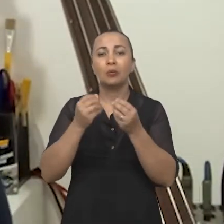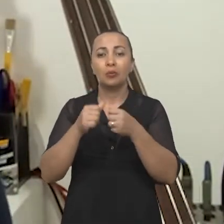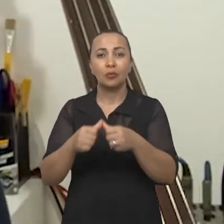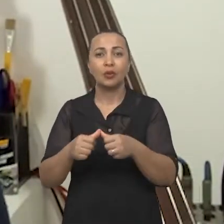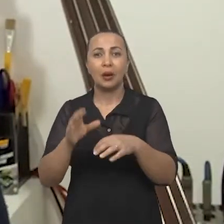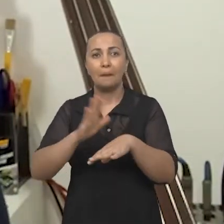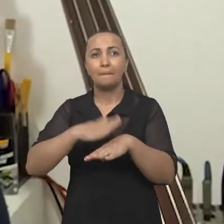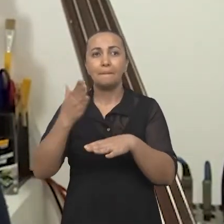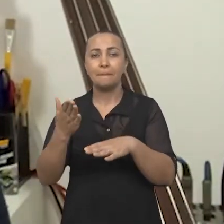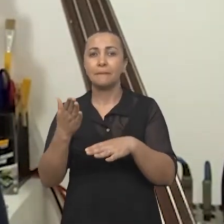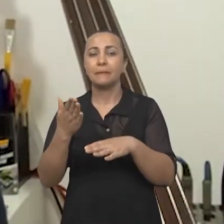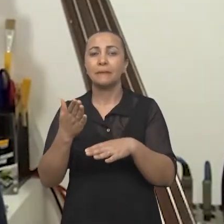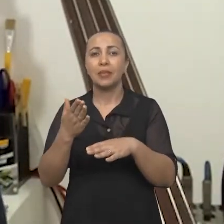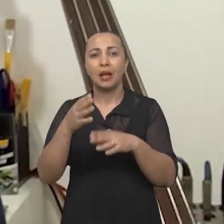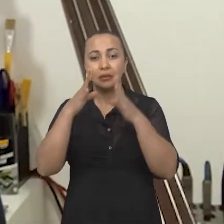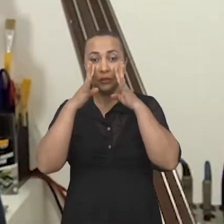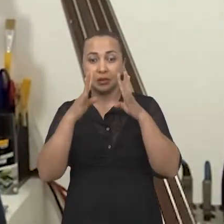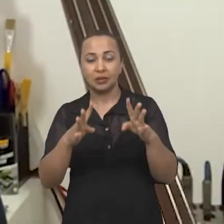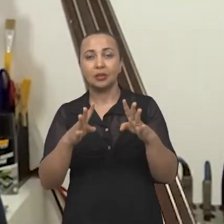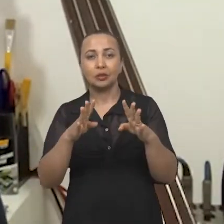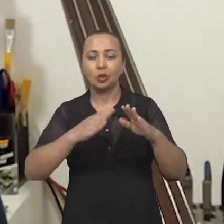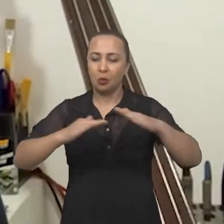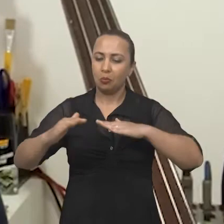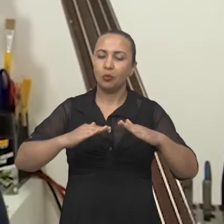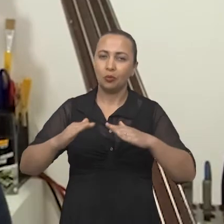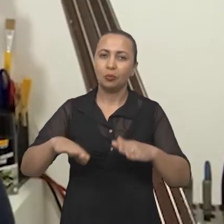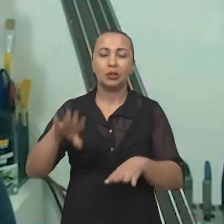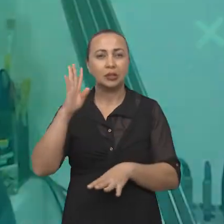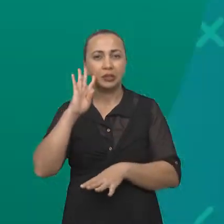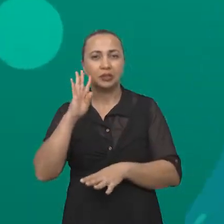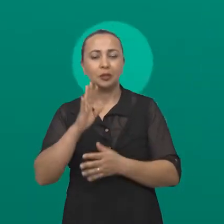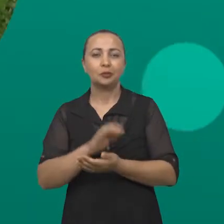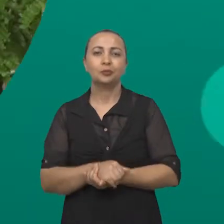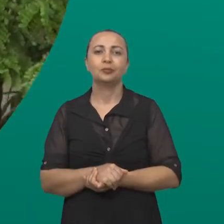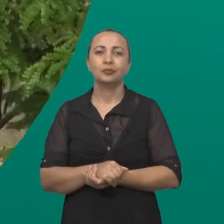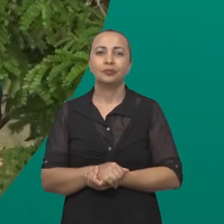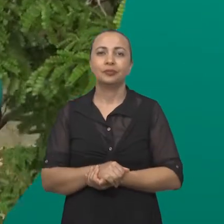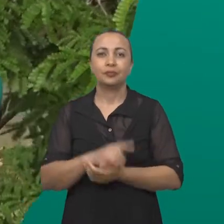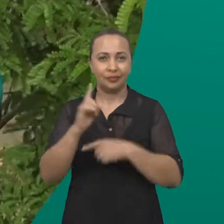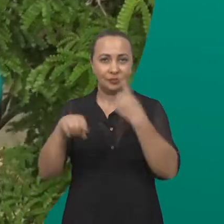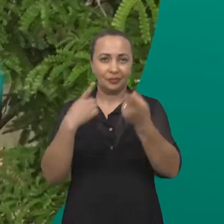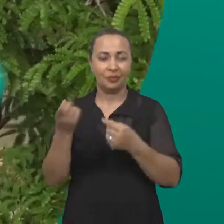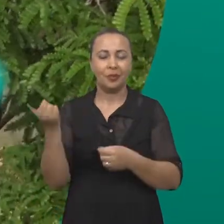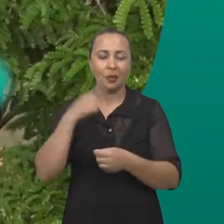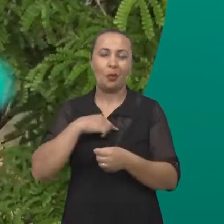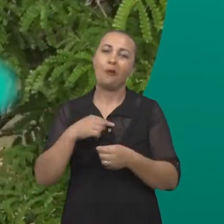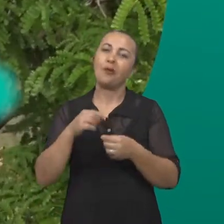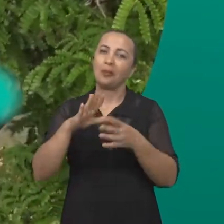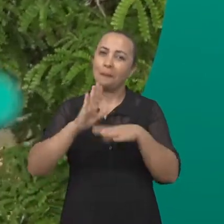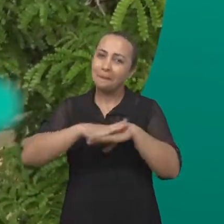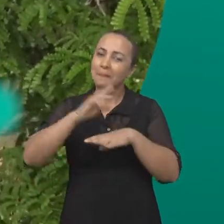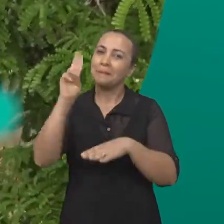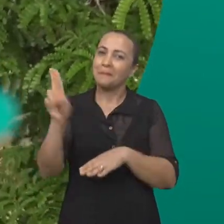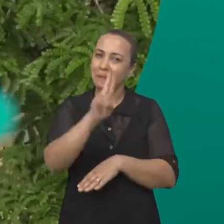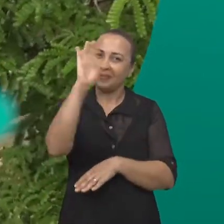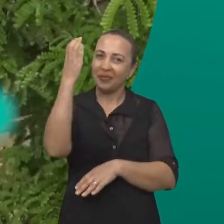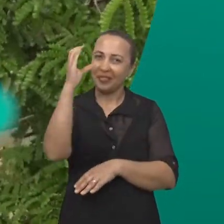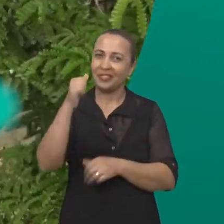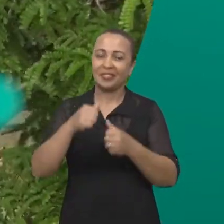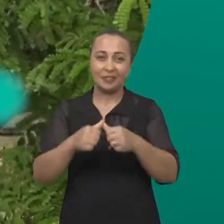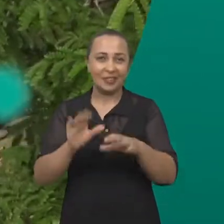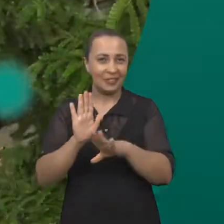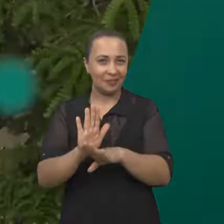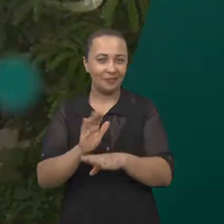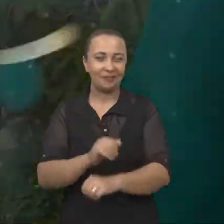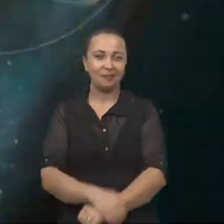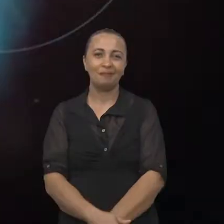mais atentas. Isso já é um movimento muito interessante. E daqui a pouco a gente volta com mais Universiência. Fique